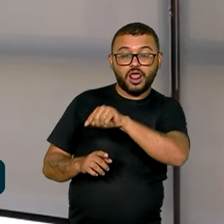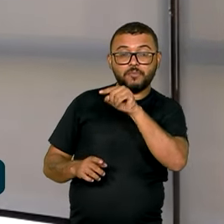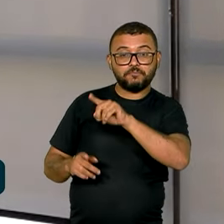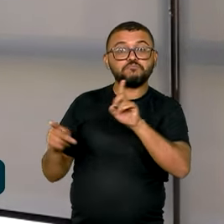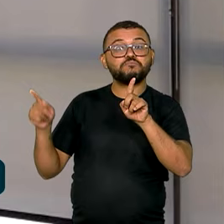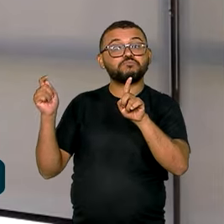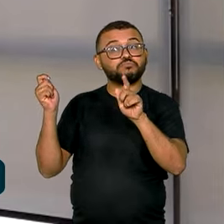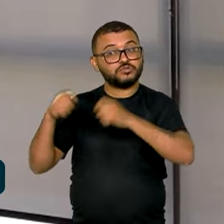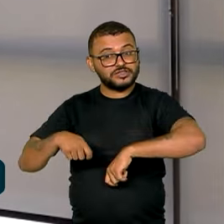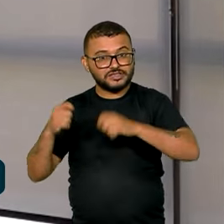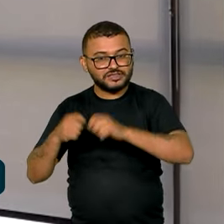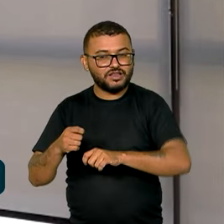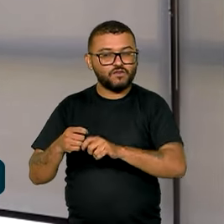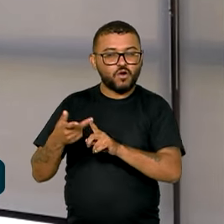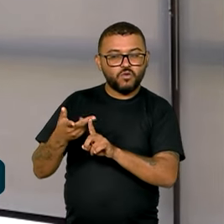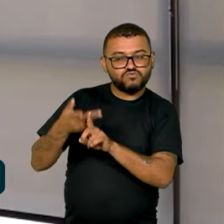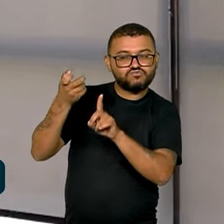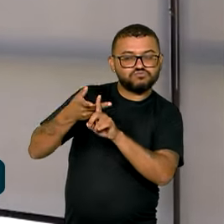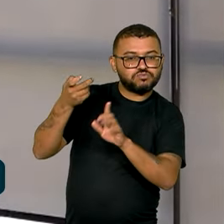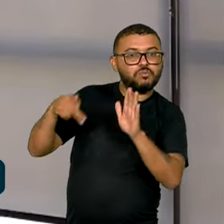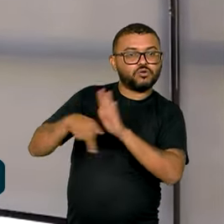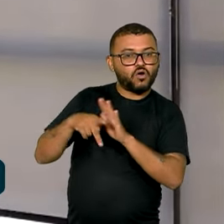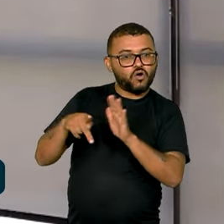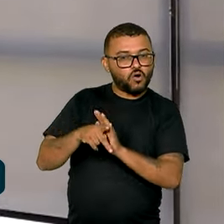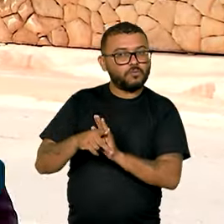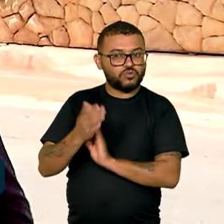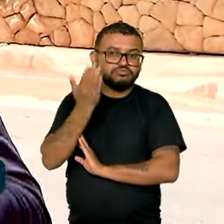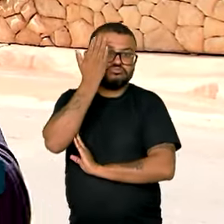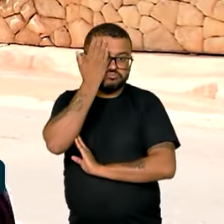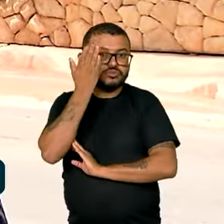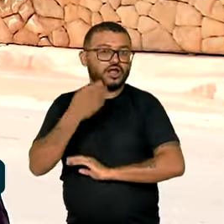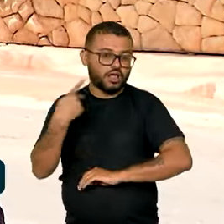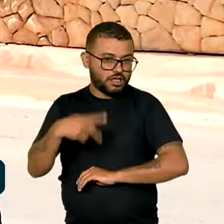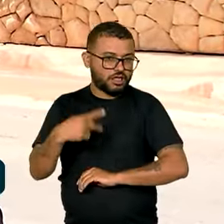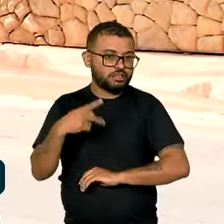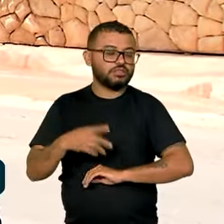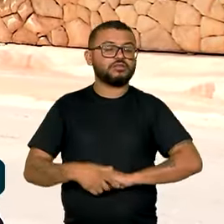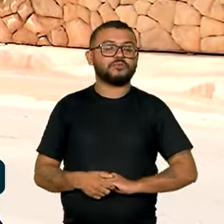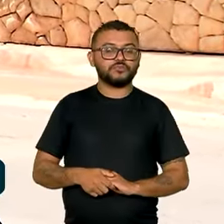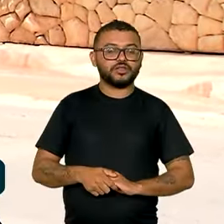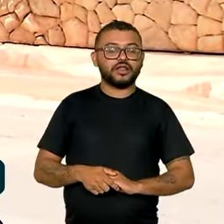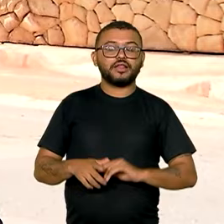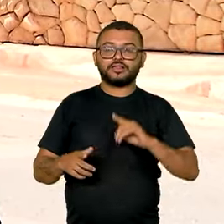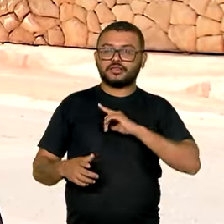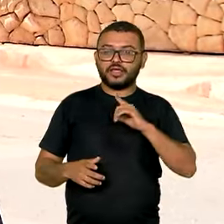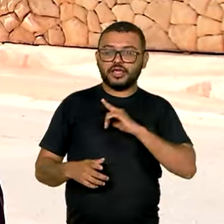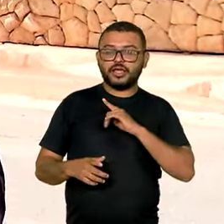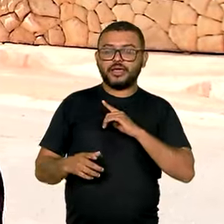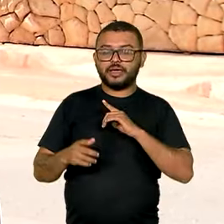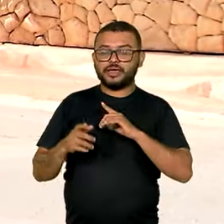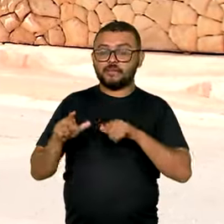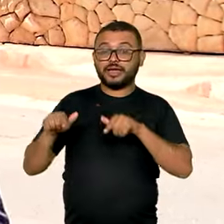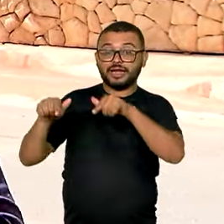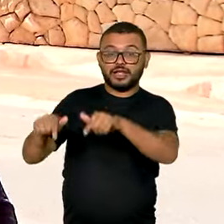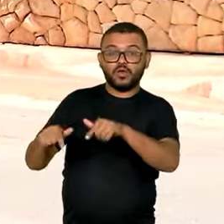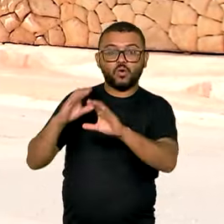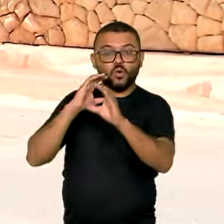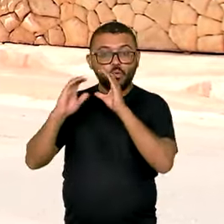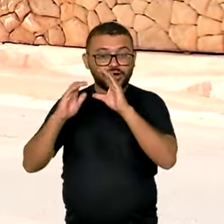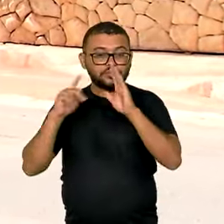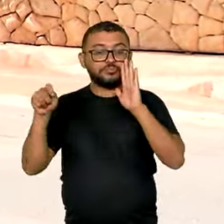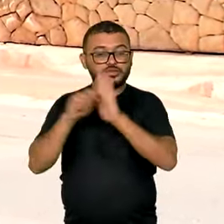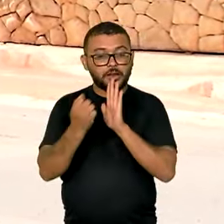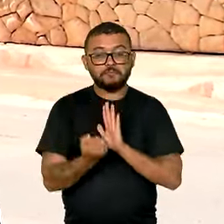pirateiam conteúdo, portanto, são equipamentos ilegais. Equipamentos de telecomunicações precisam da